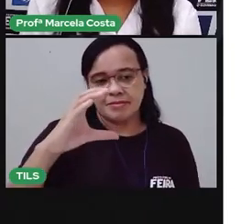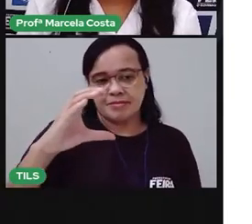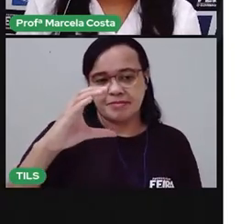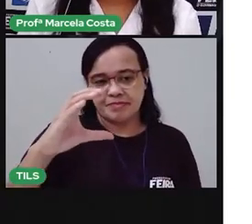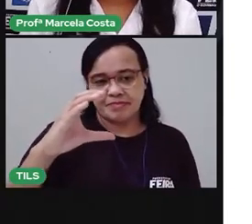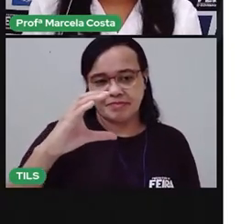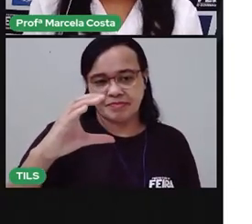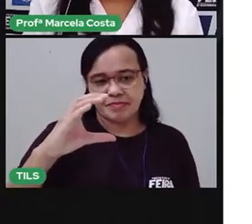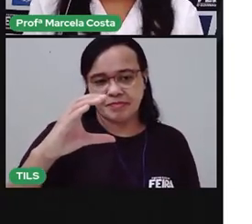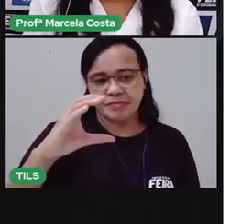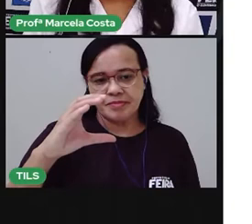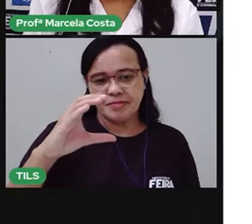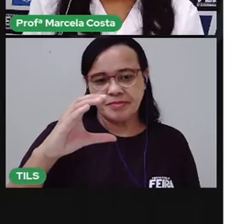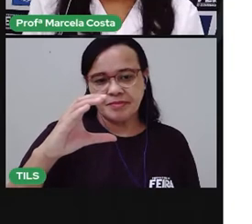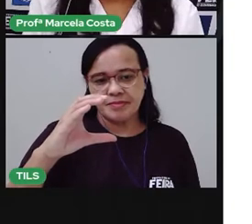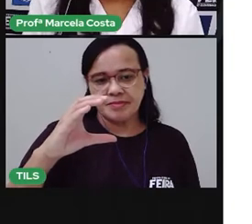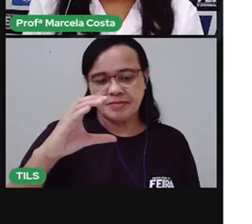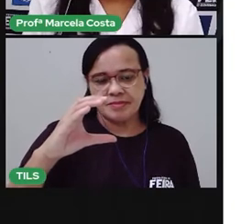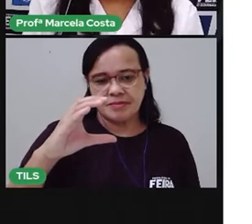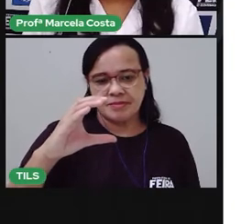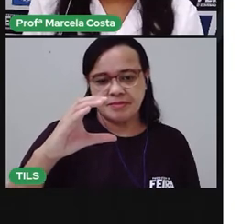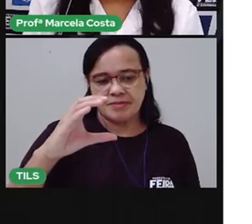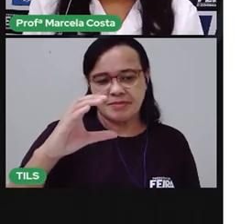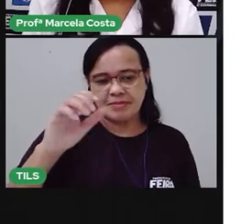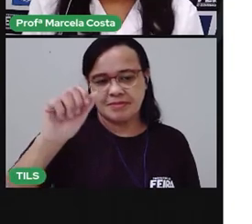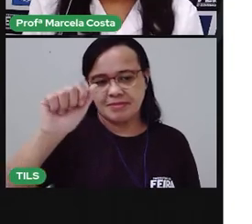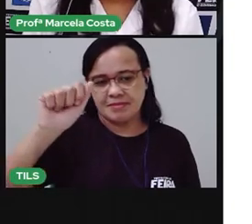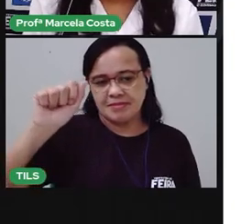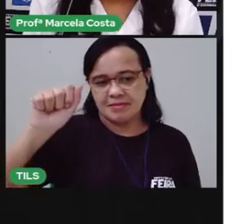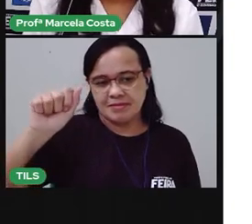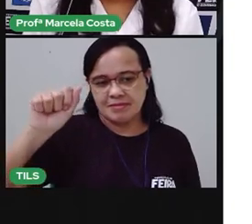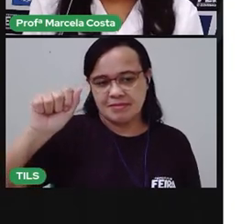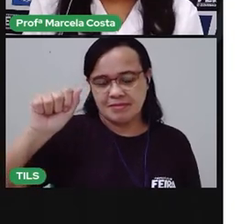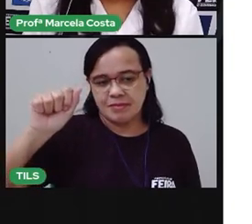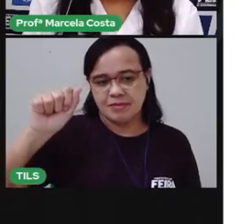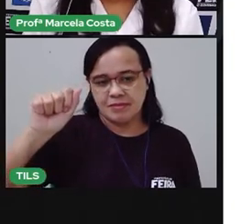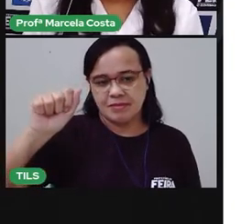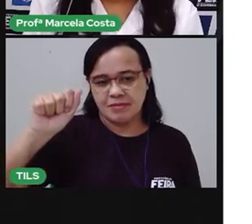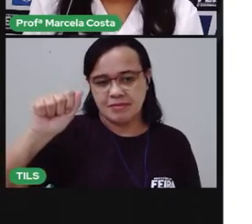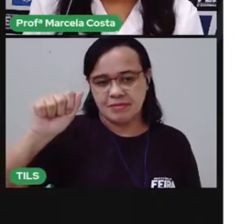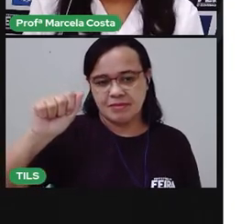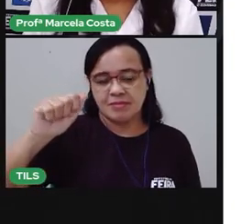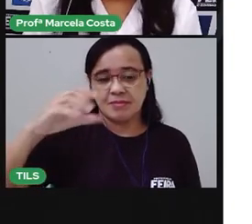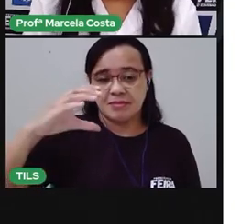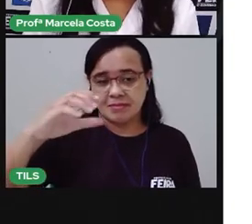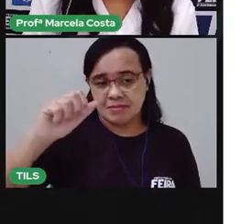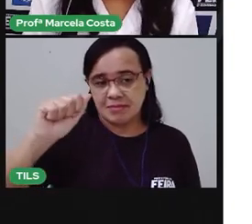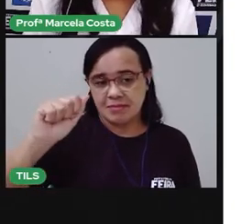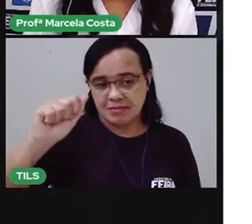compõem essa sílaba? C e o A. Ka.